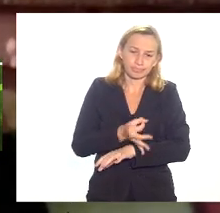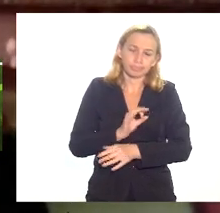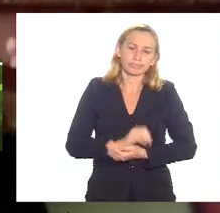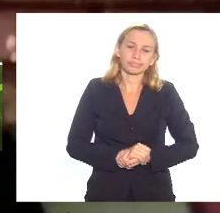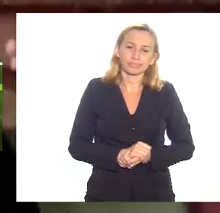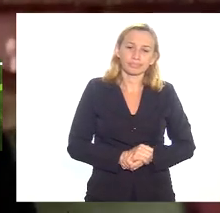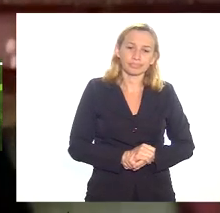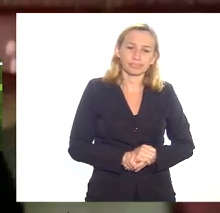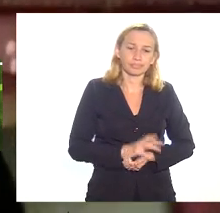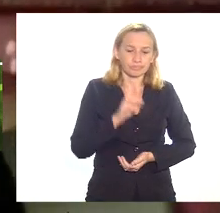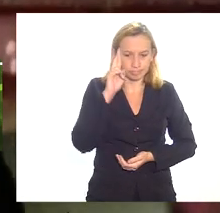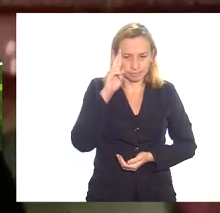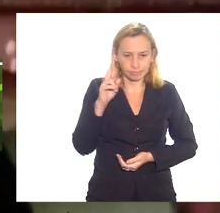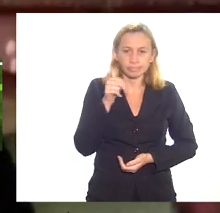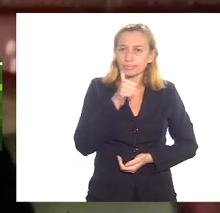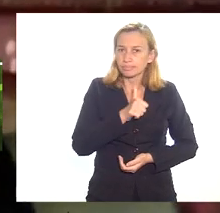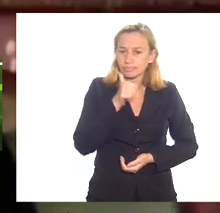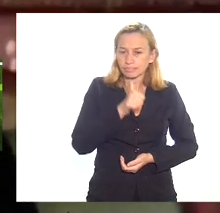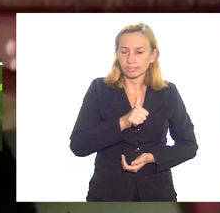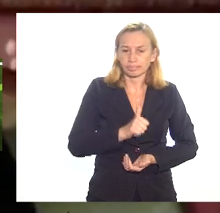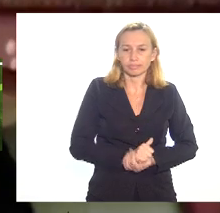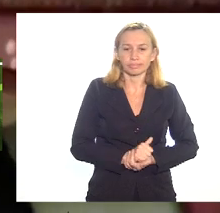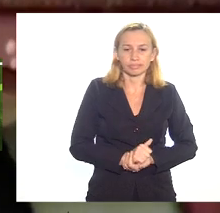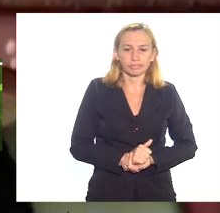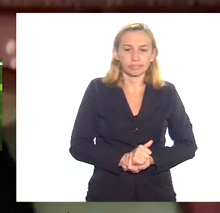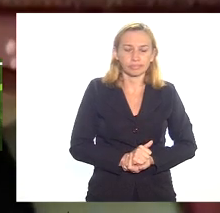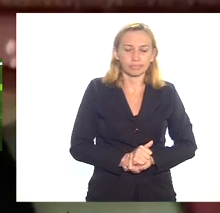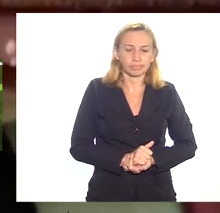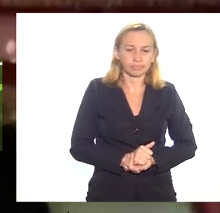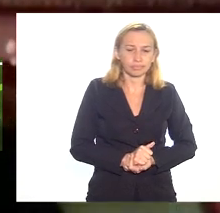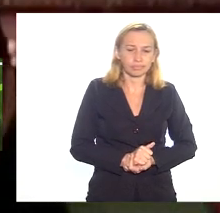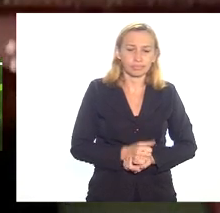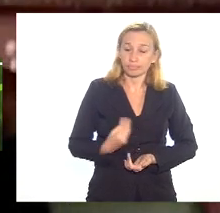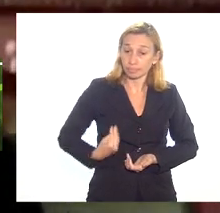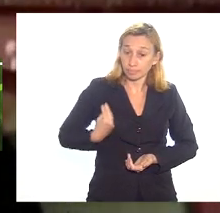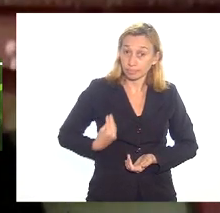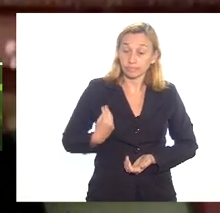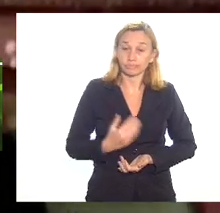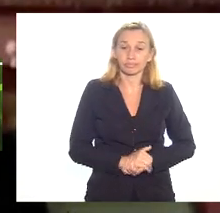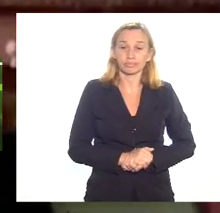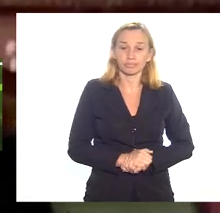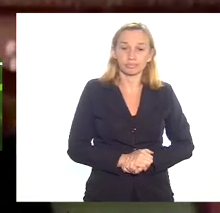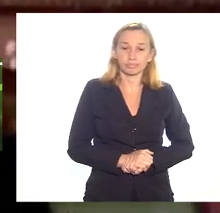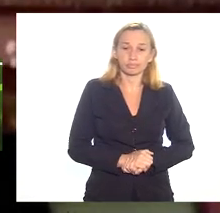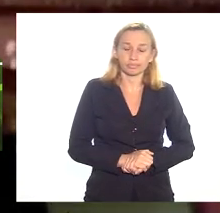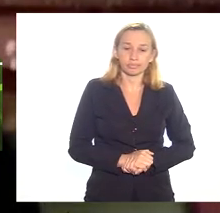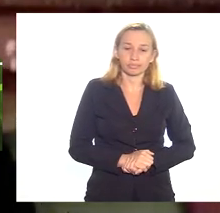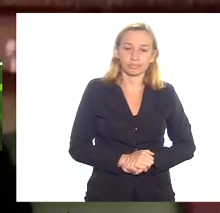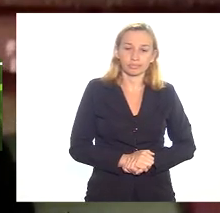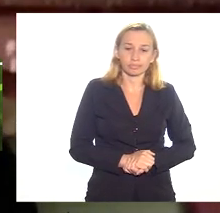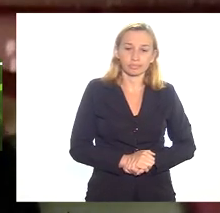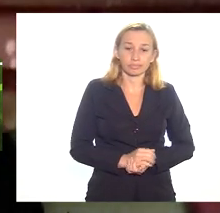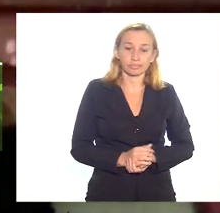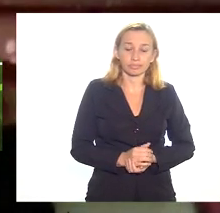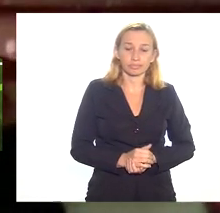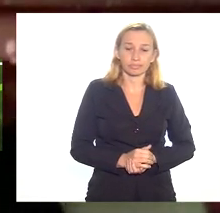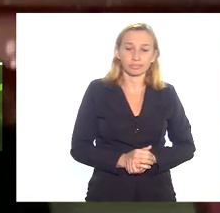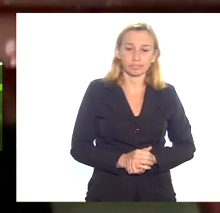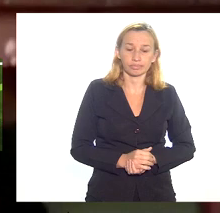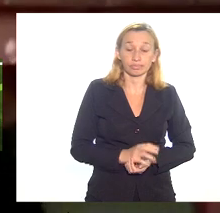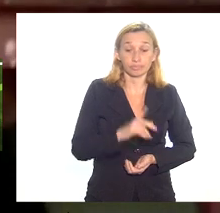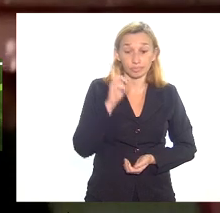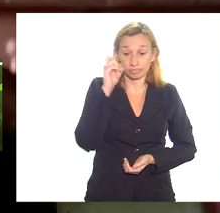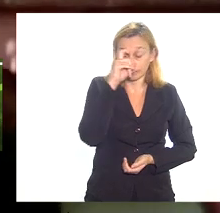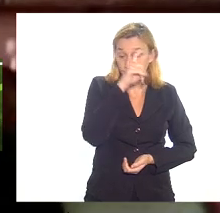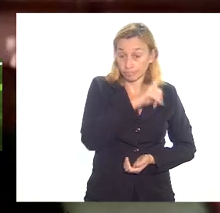chefiadas por mulheres mulheres que vivem em condições extremamente precárias qual é a